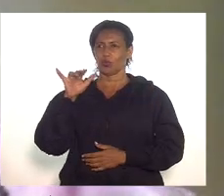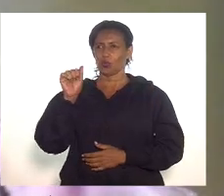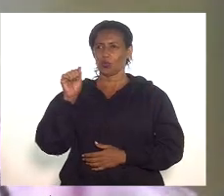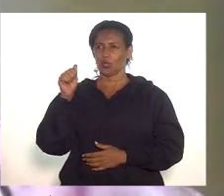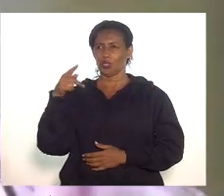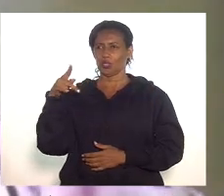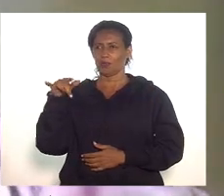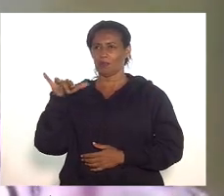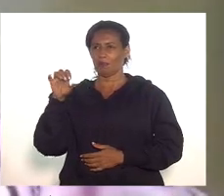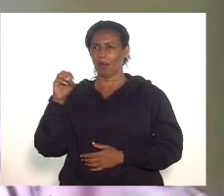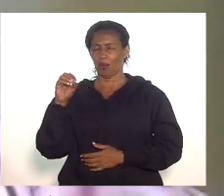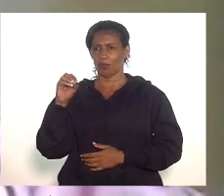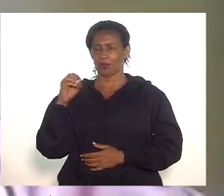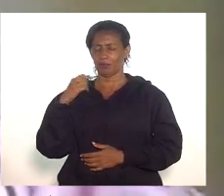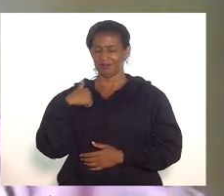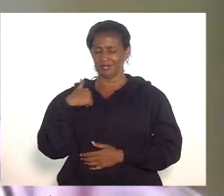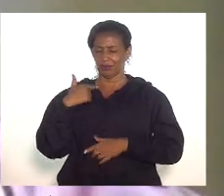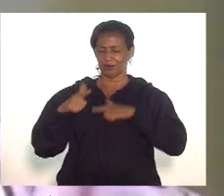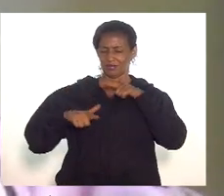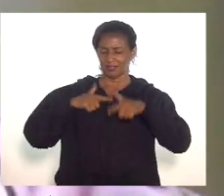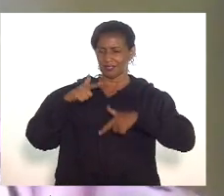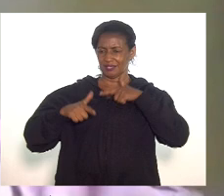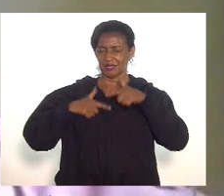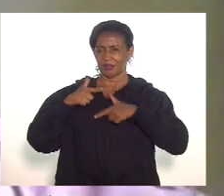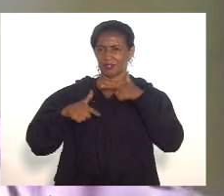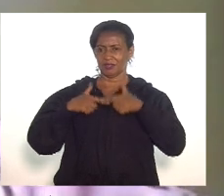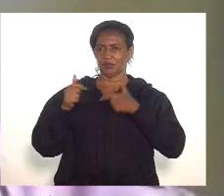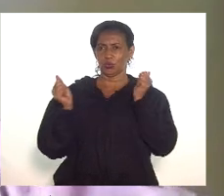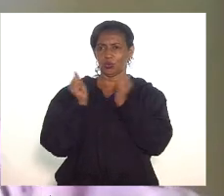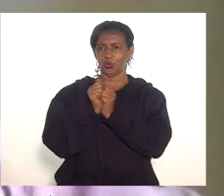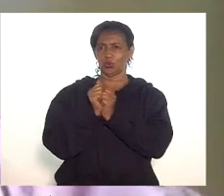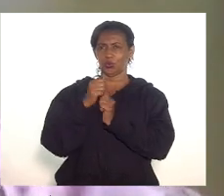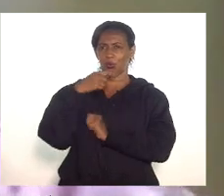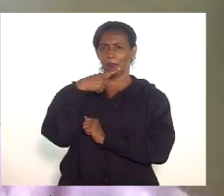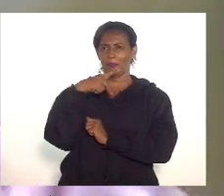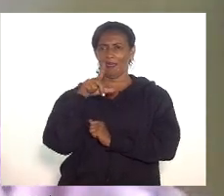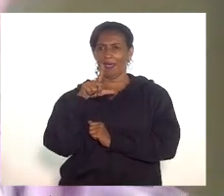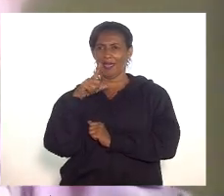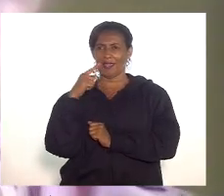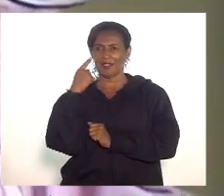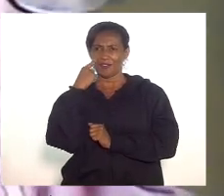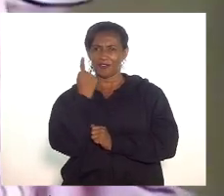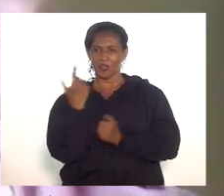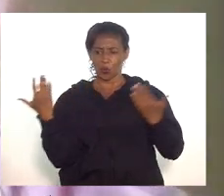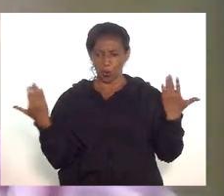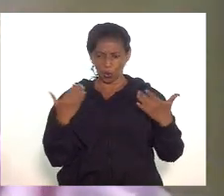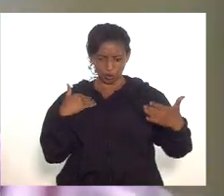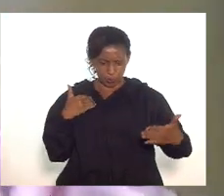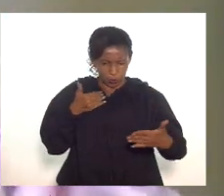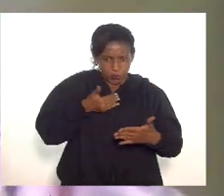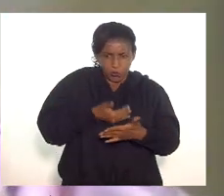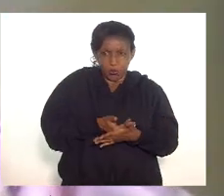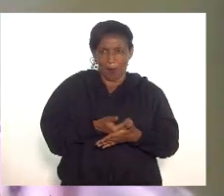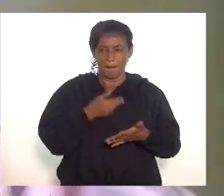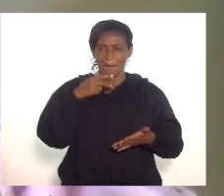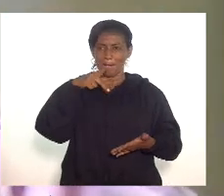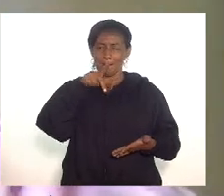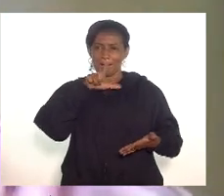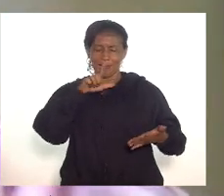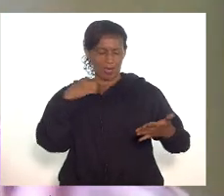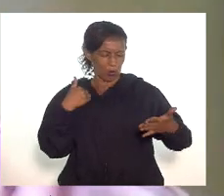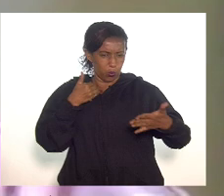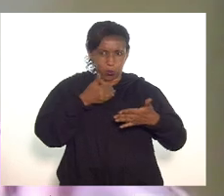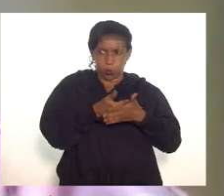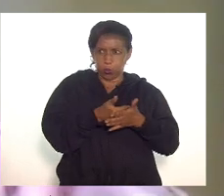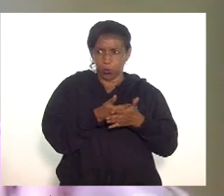estava trabalhando em cima do PL, que tomei conhecimento da sua entrada na pauta na sessão de hoje, que envolve diretamente